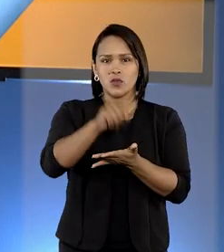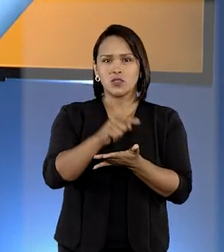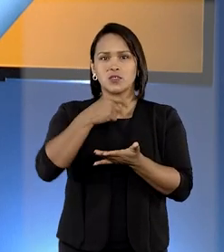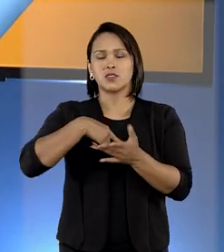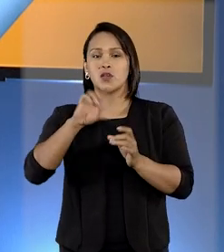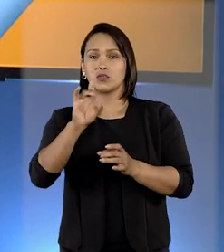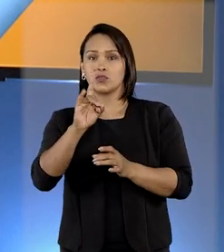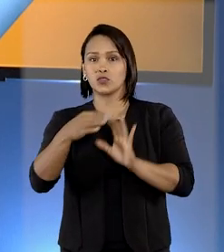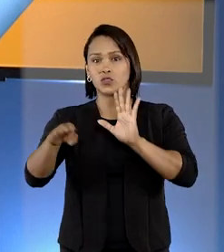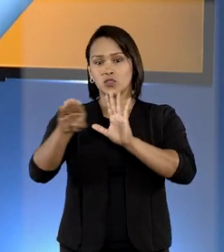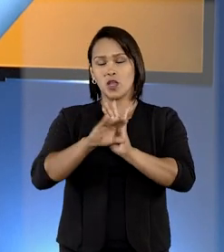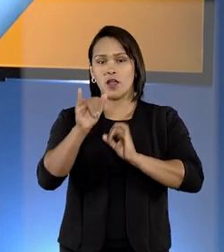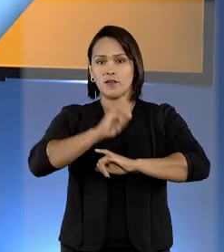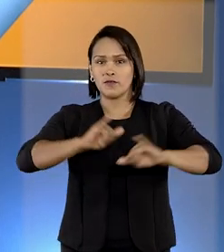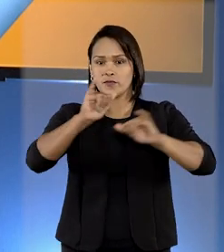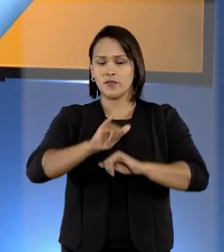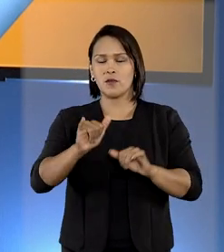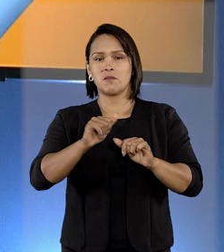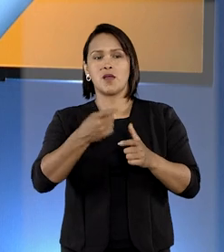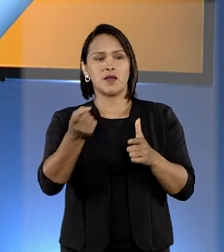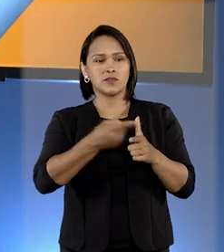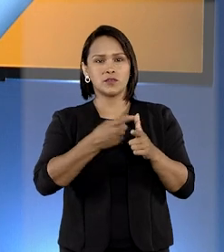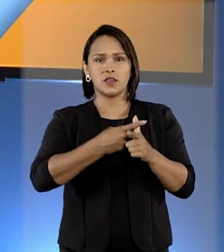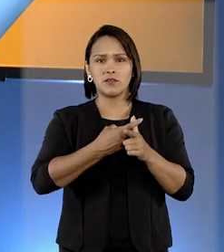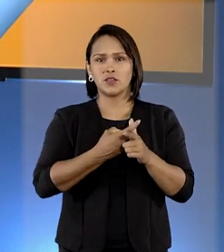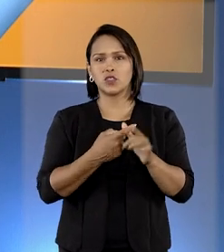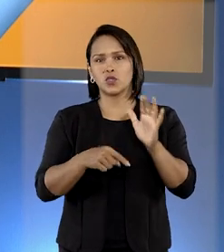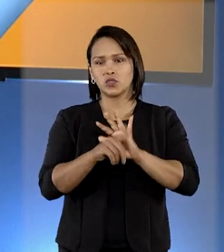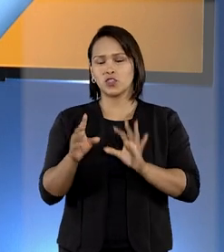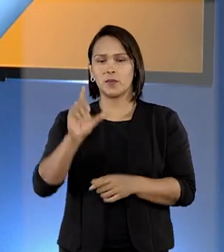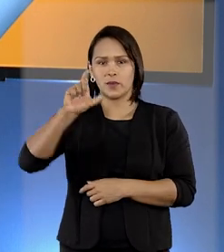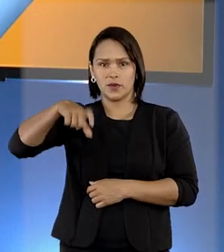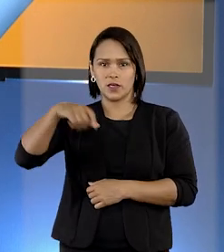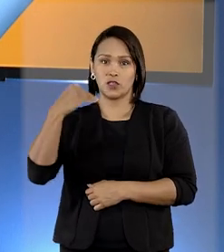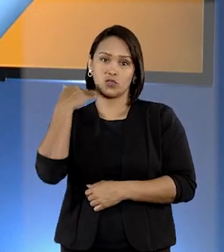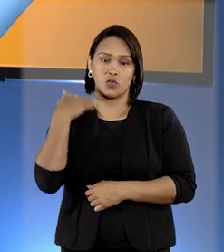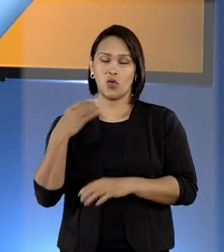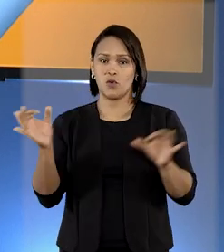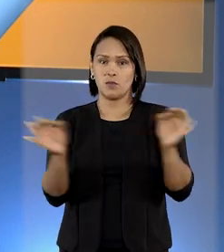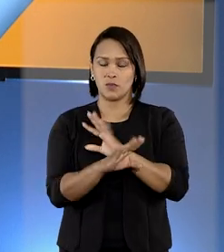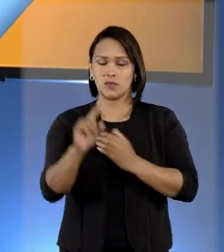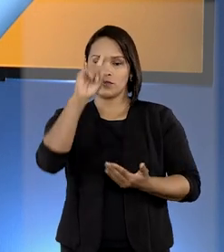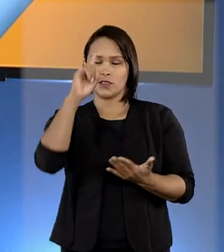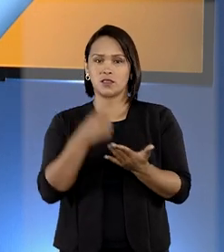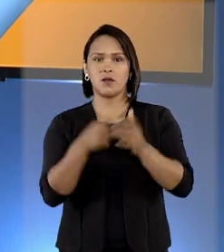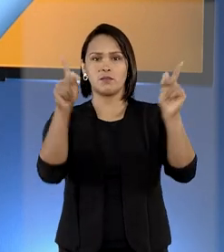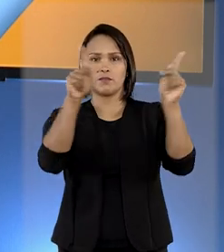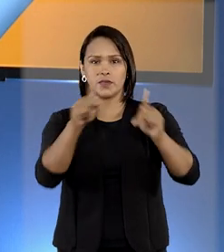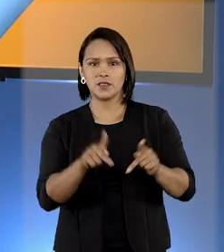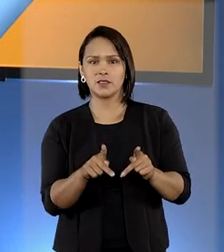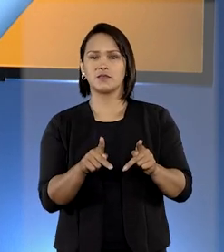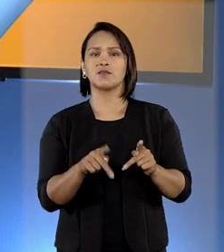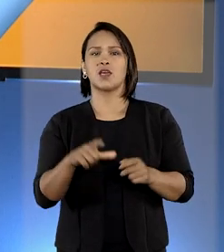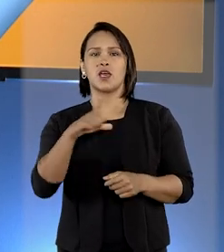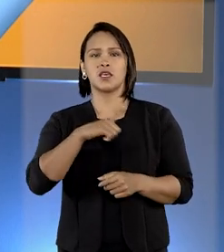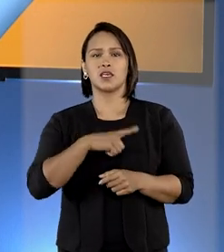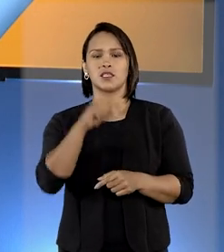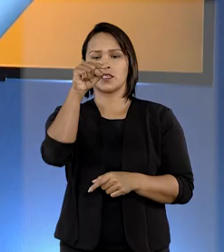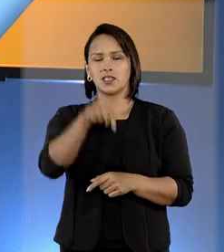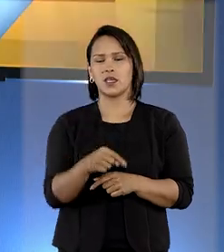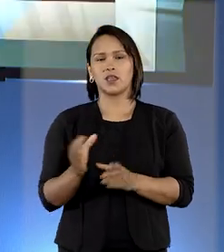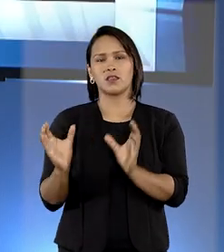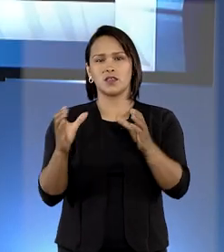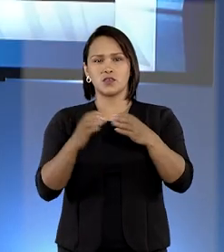devedor sobre a acessão de crédito. A decisão pacifica divergências existentes nas turmas do STJ.